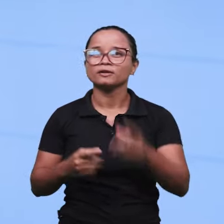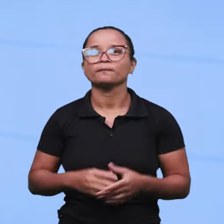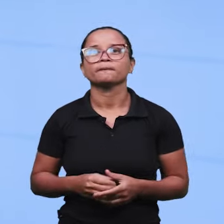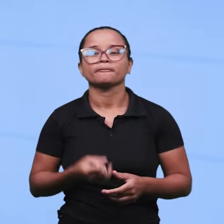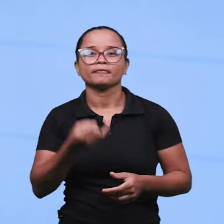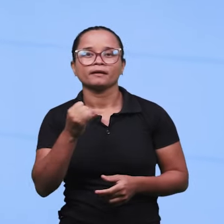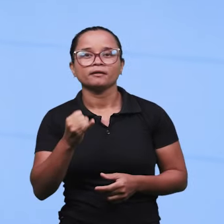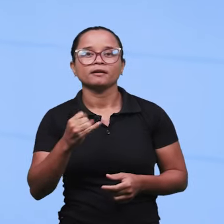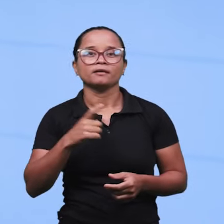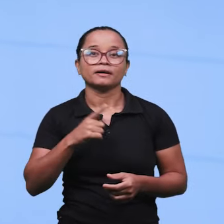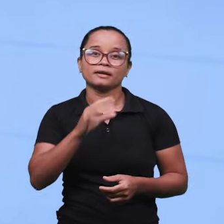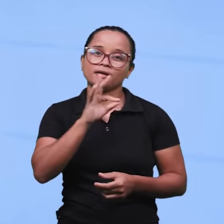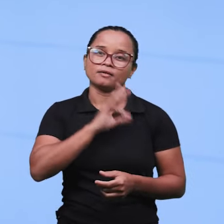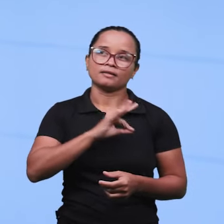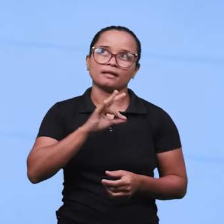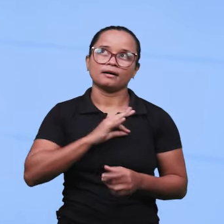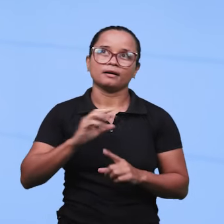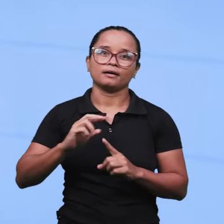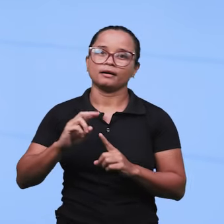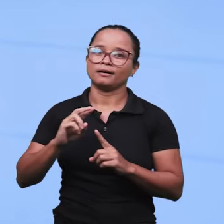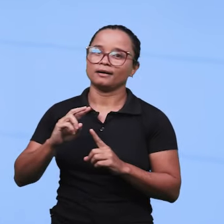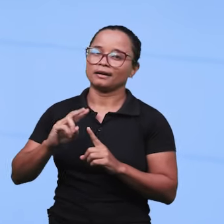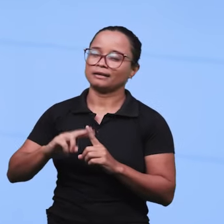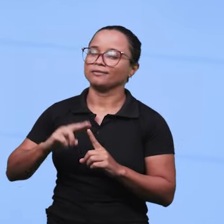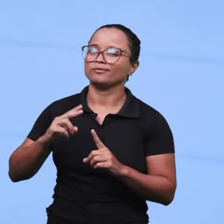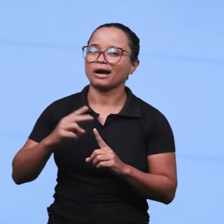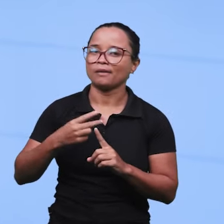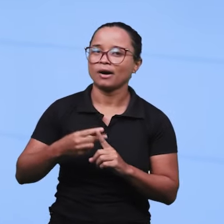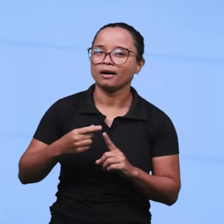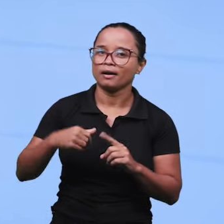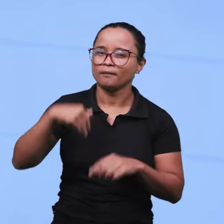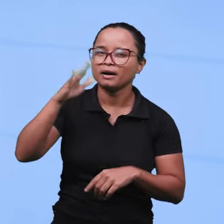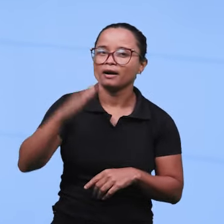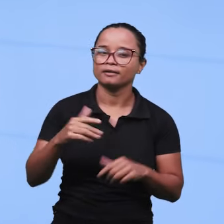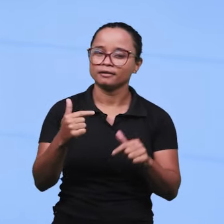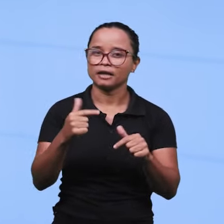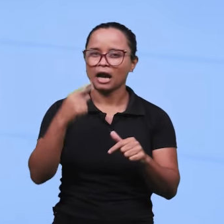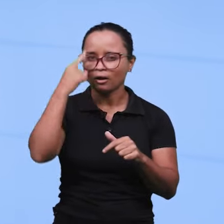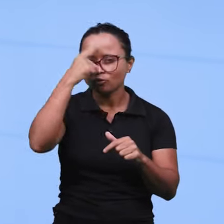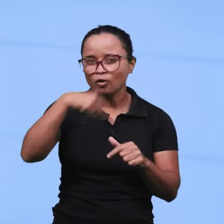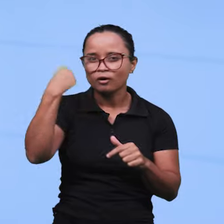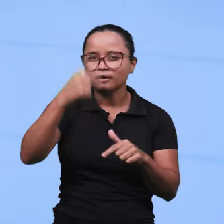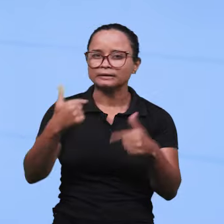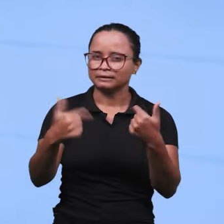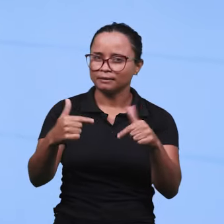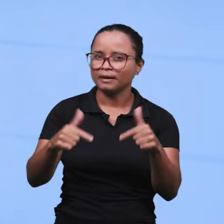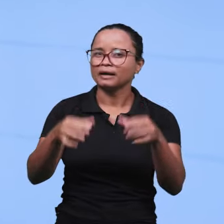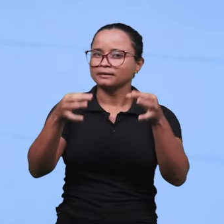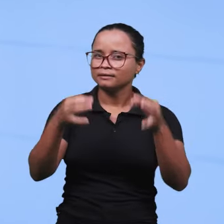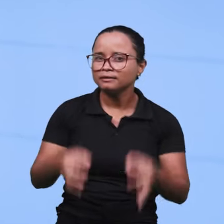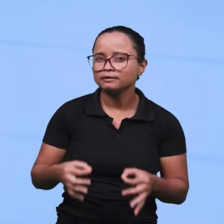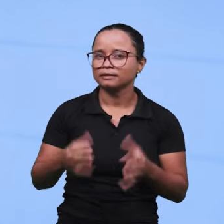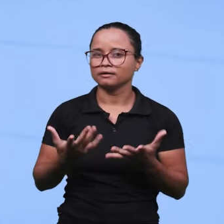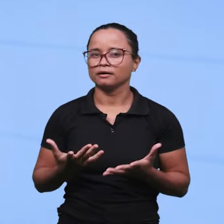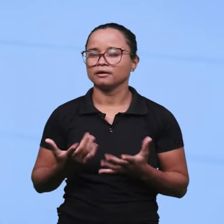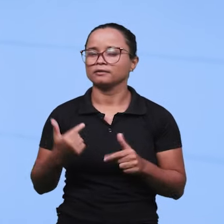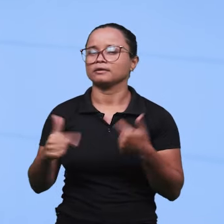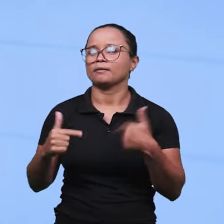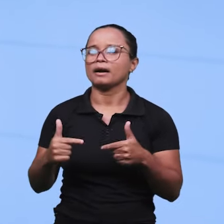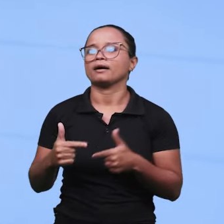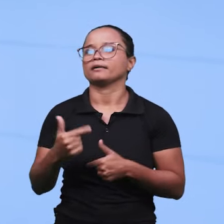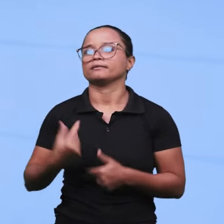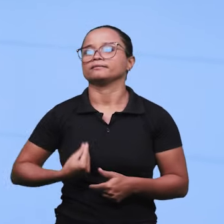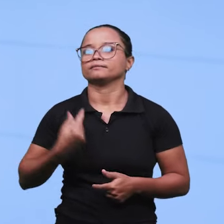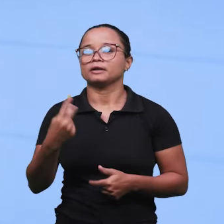se ele vai receber um adicional, se aquela jornada de trabalho é a jornada devida, se aquela empresa está oferecendo uma jornada devida para ele,